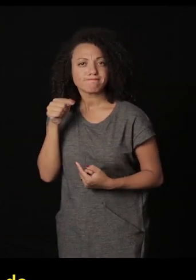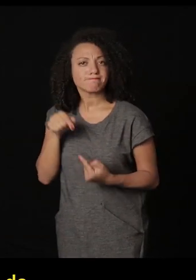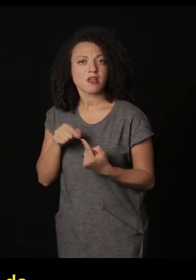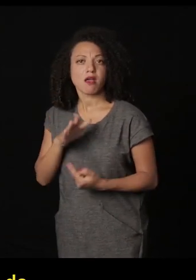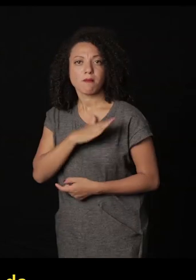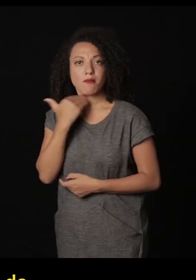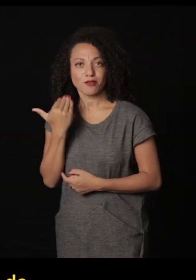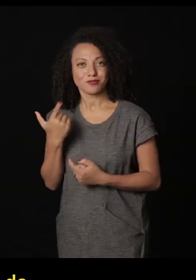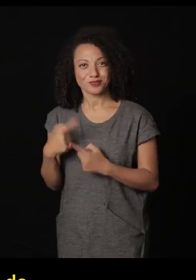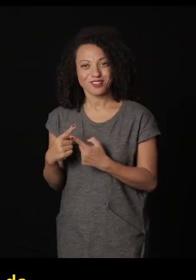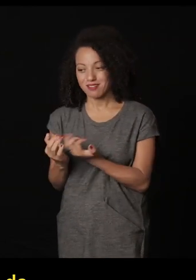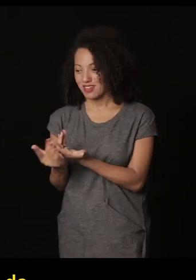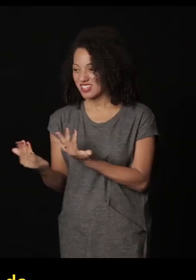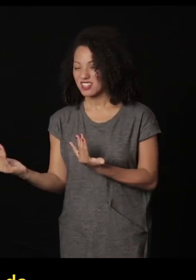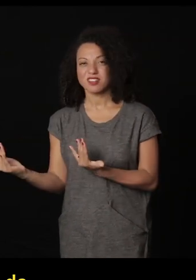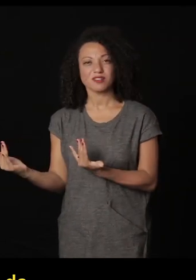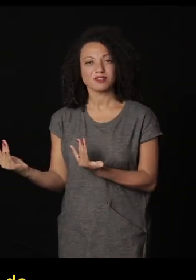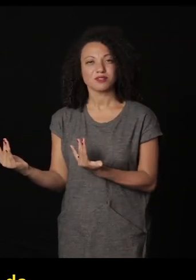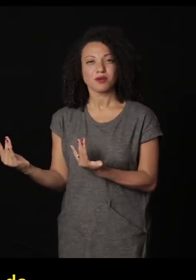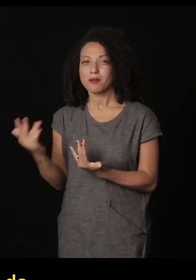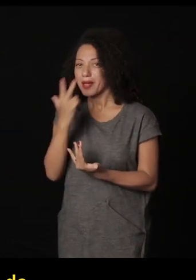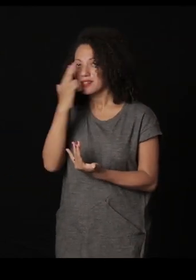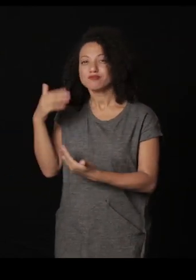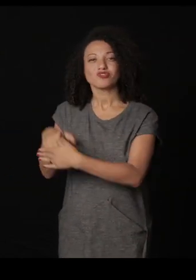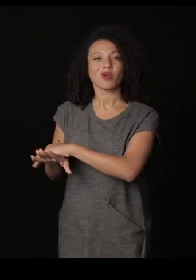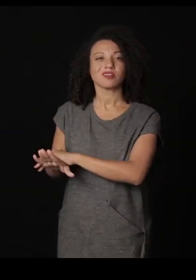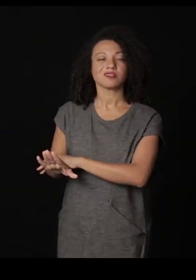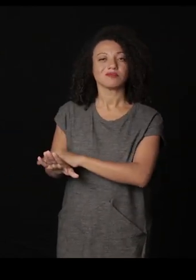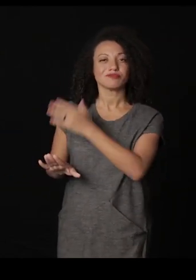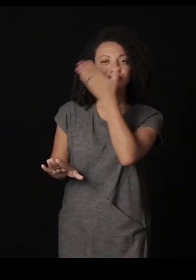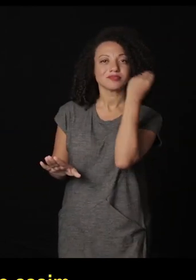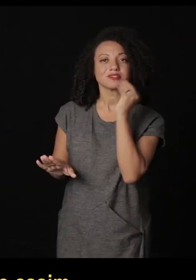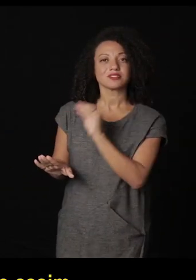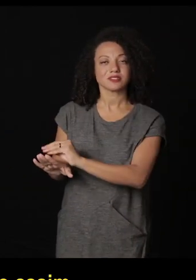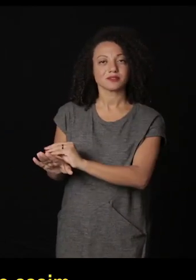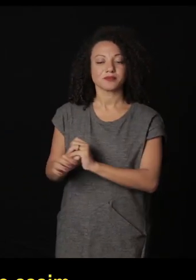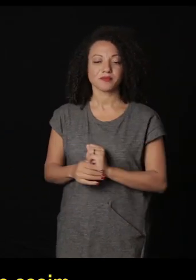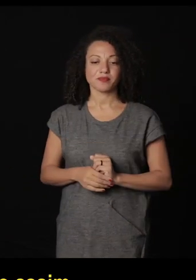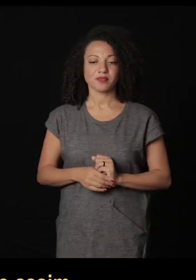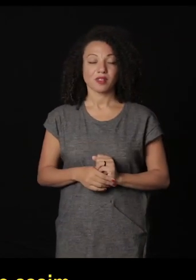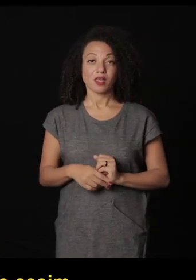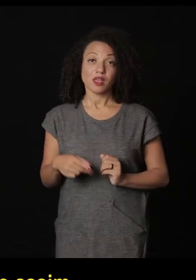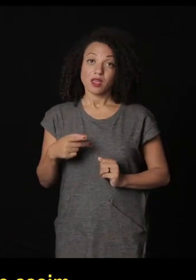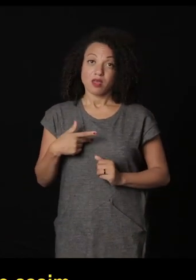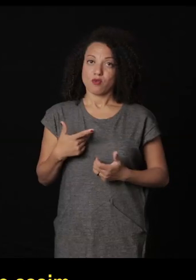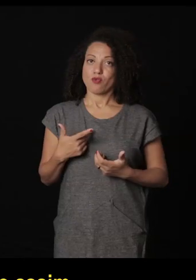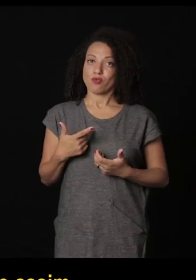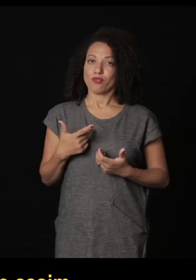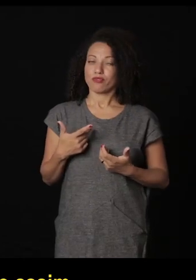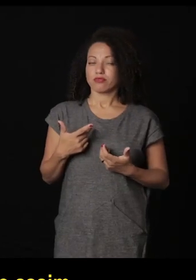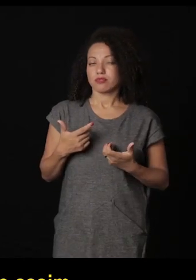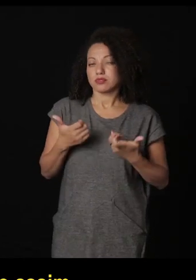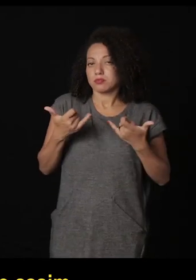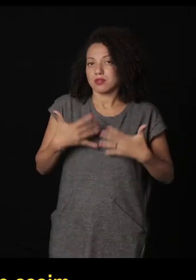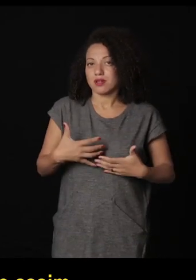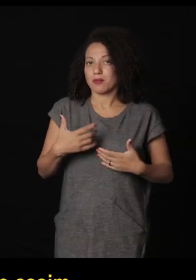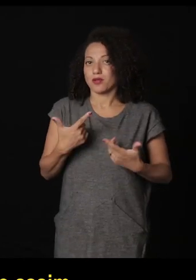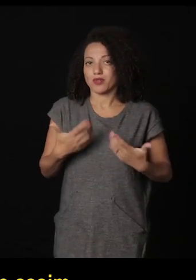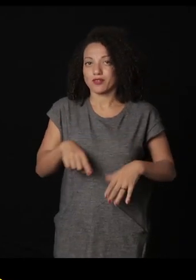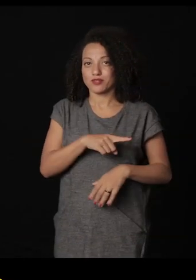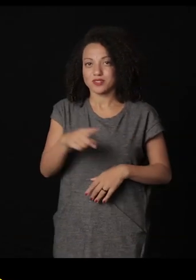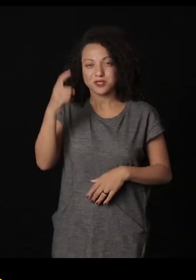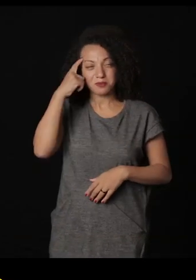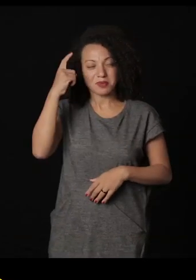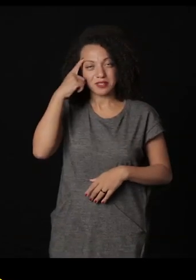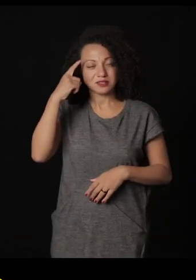a pulsão de morte faz parte da constituição do arquivo e eu vou para não ficar parecendo assim que eu estou soltando uma bomba no